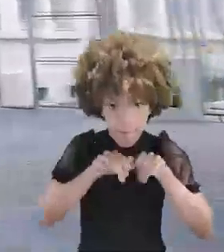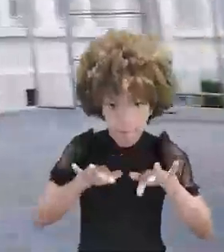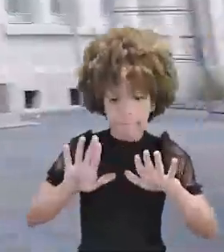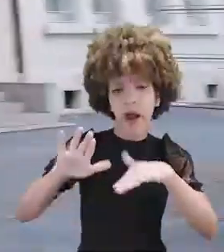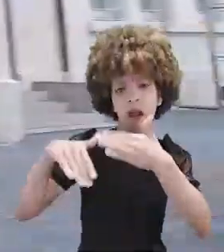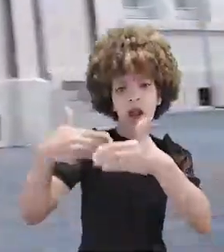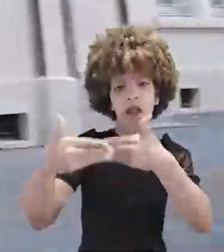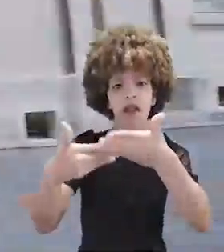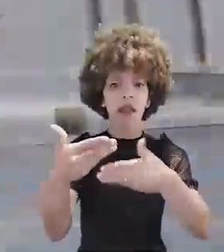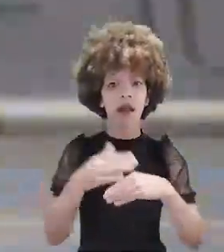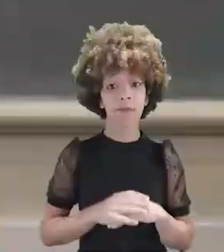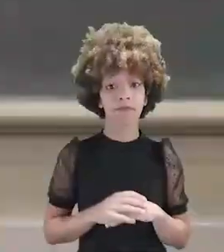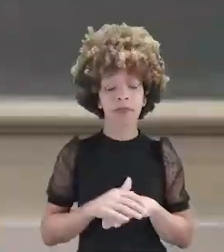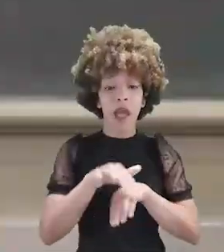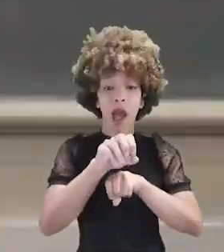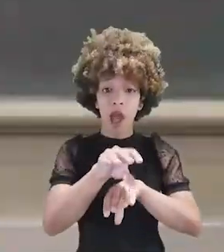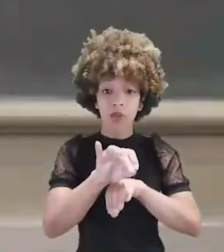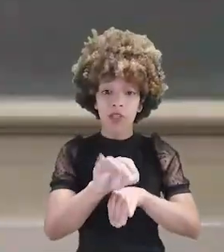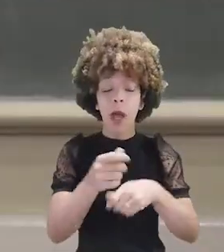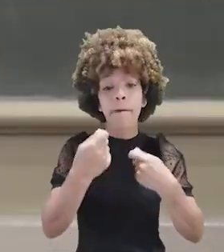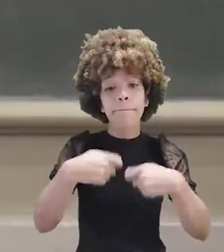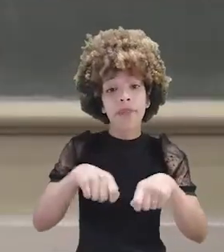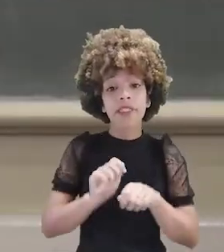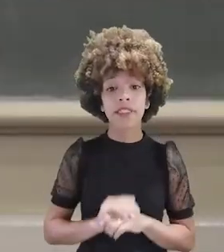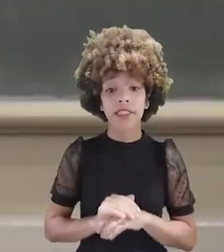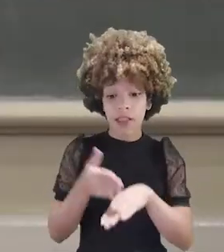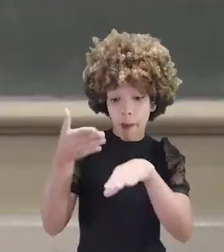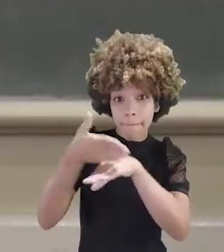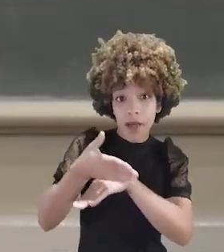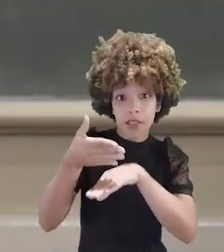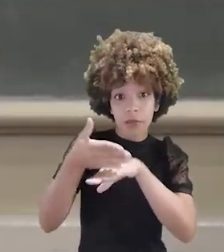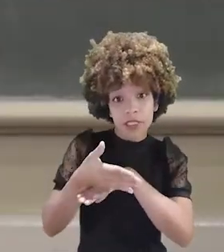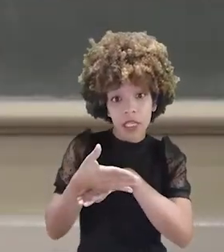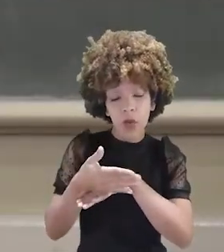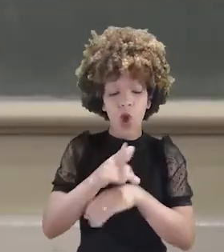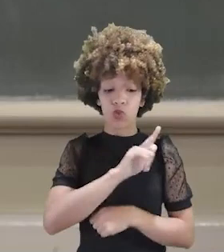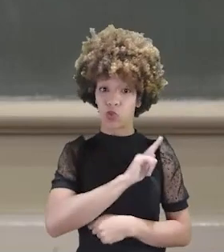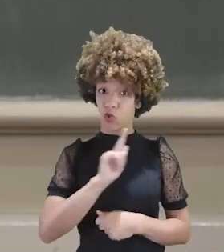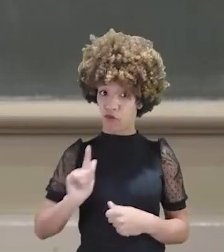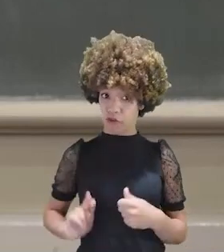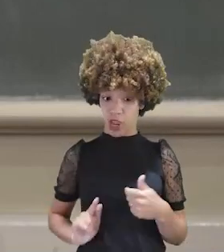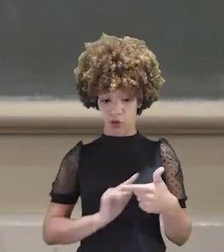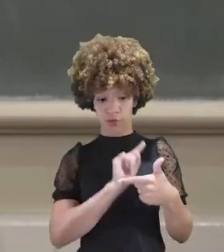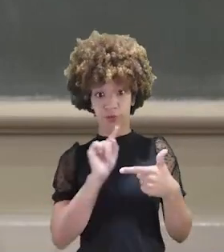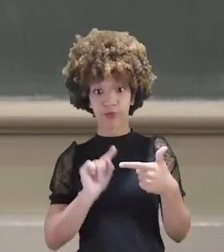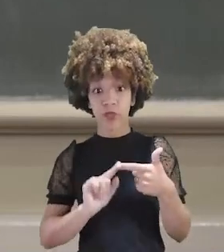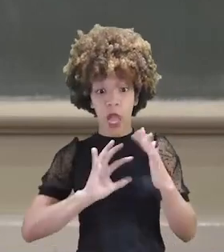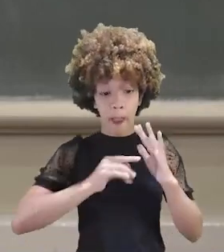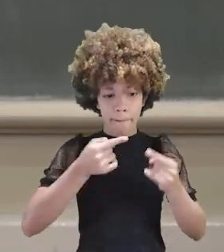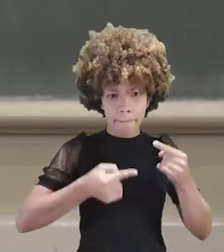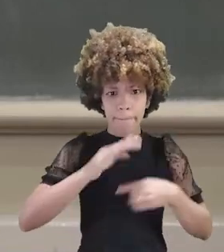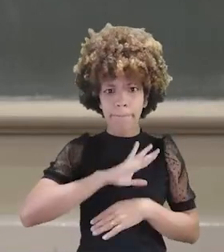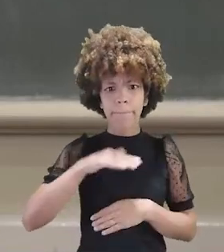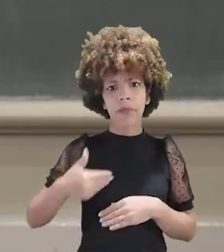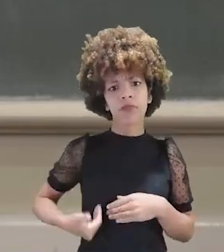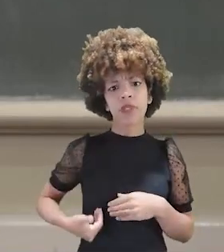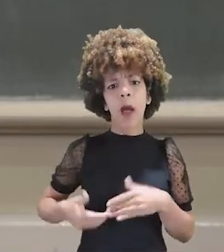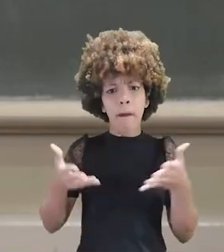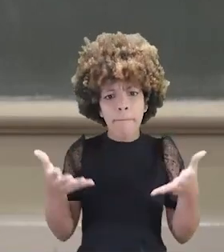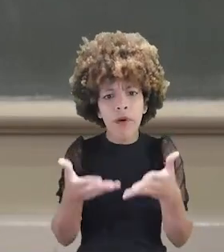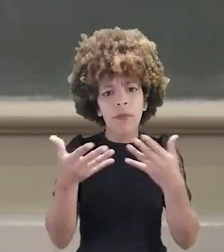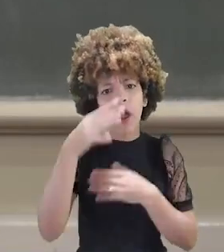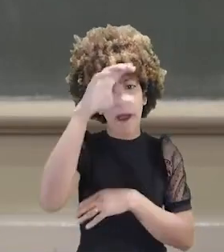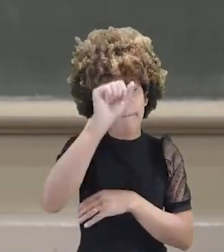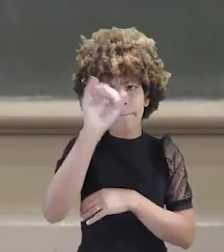por gerações e gerações, a educação depende da participação do governo e de políticas públicas que